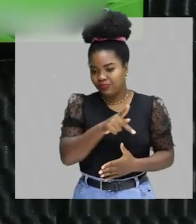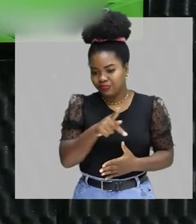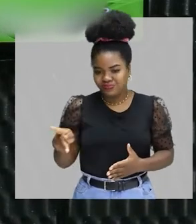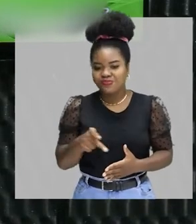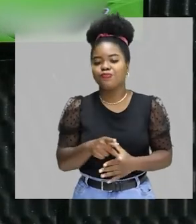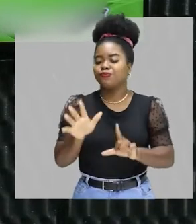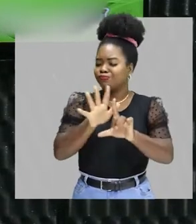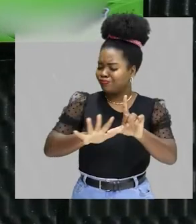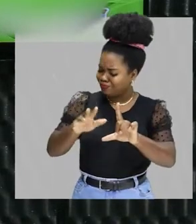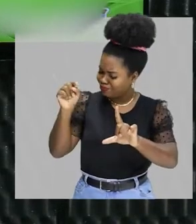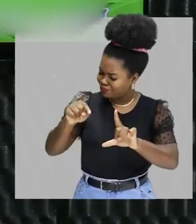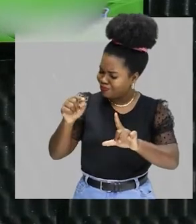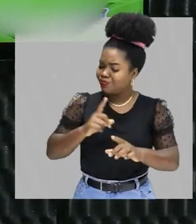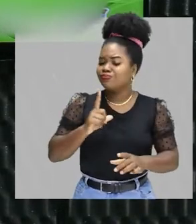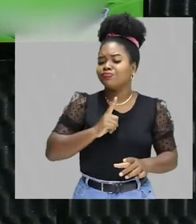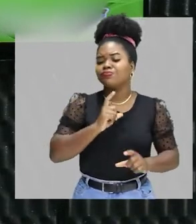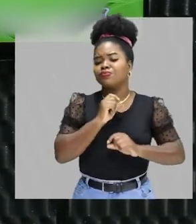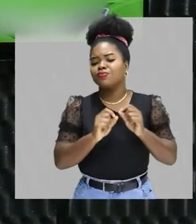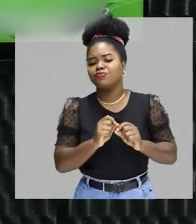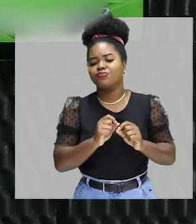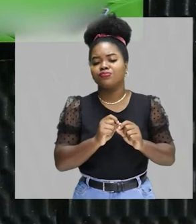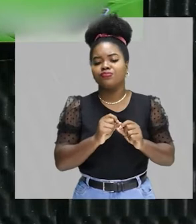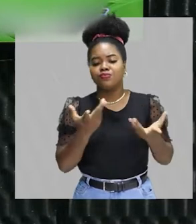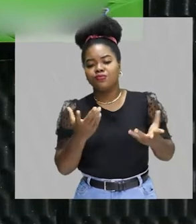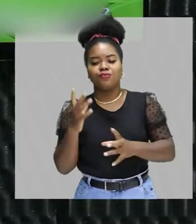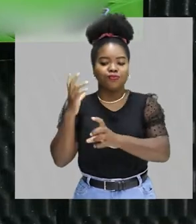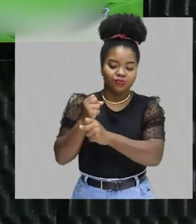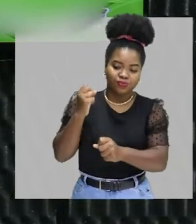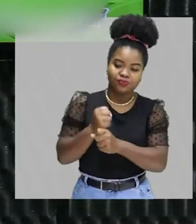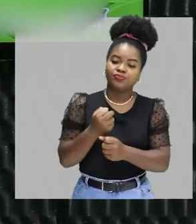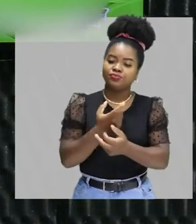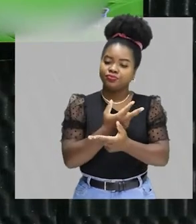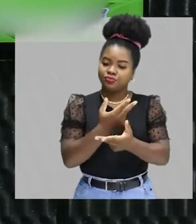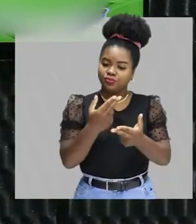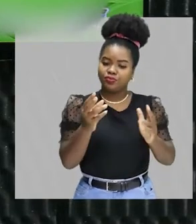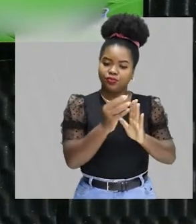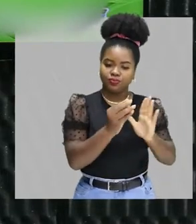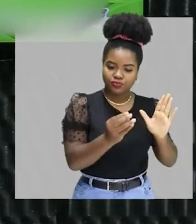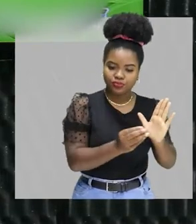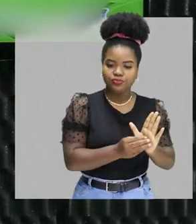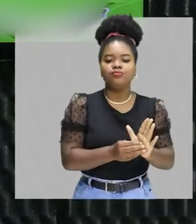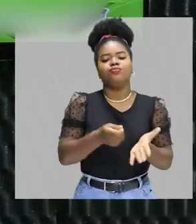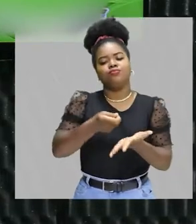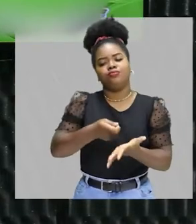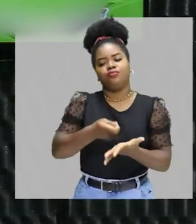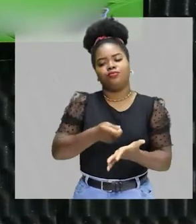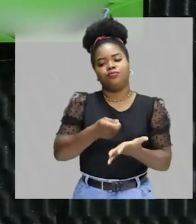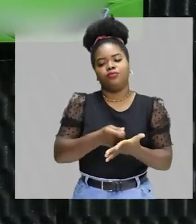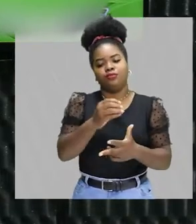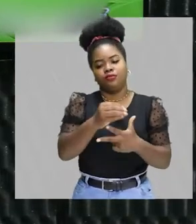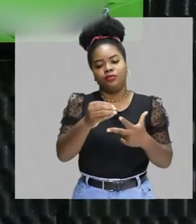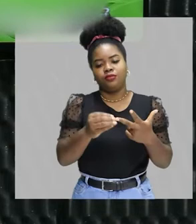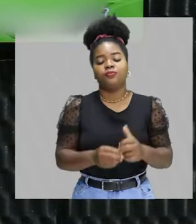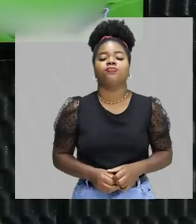aqueles temas que mais são cobrados a nível de Enem. Pois é, e na Química também